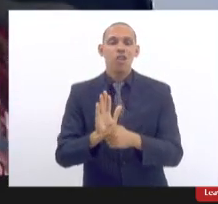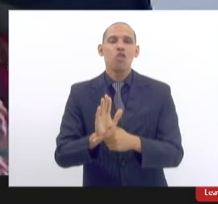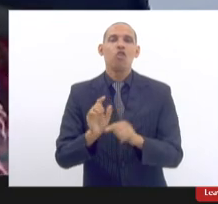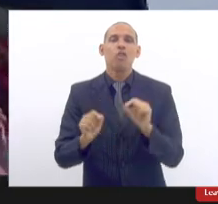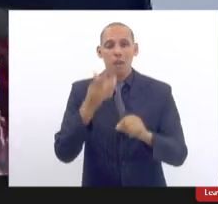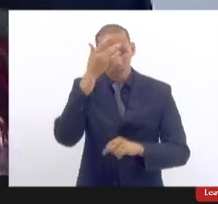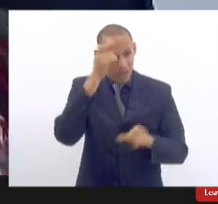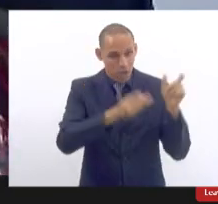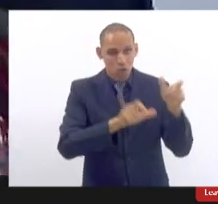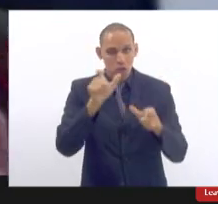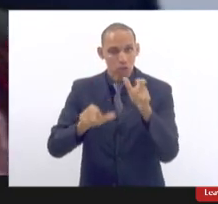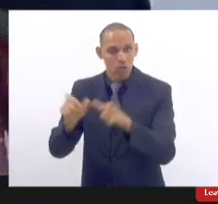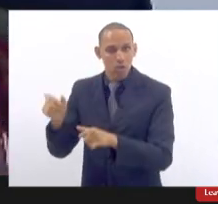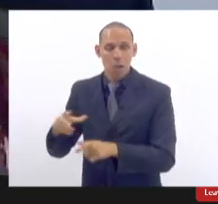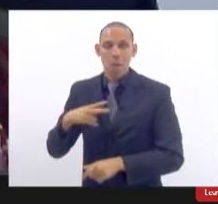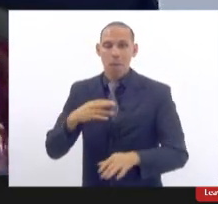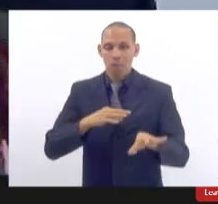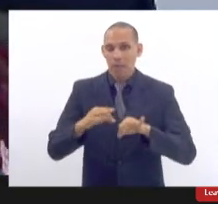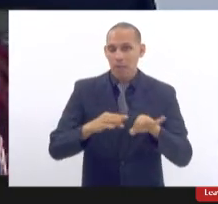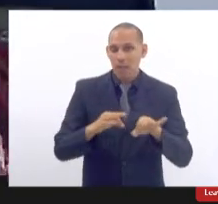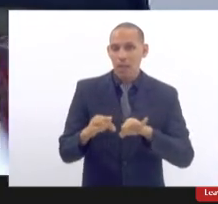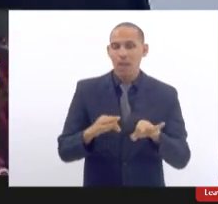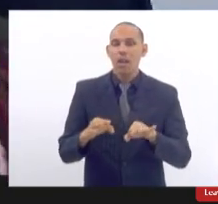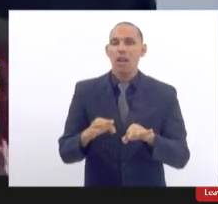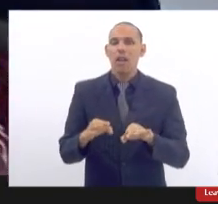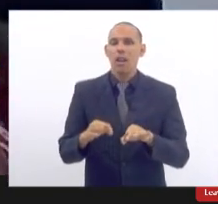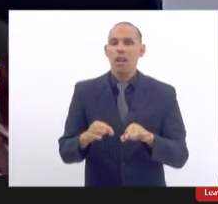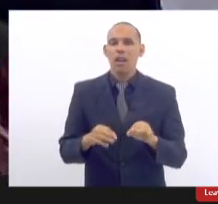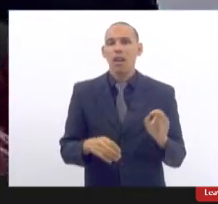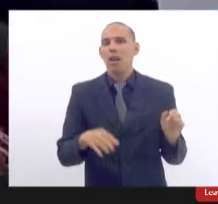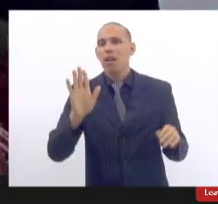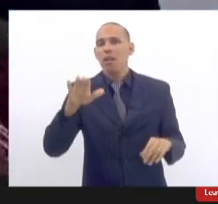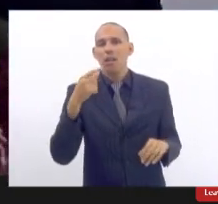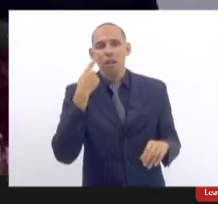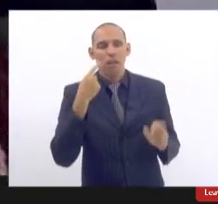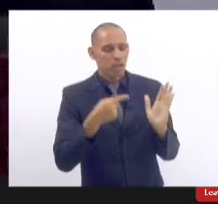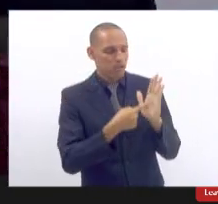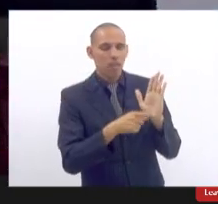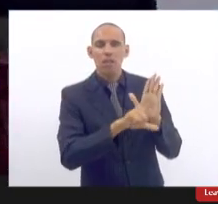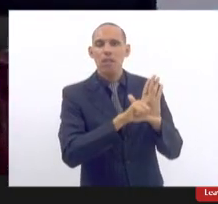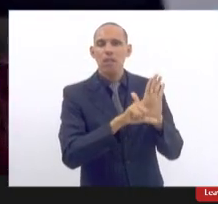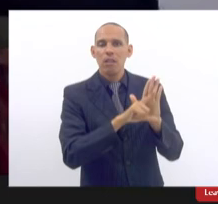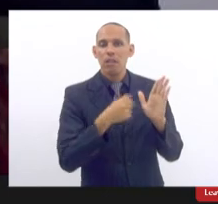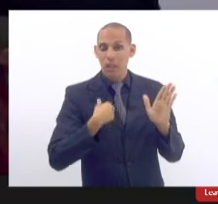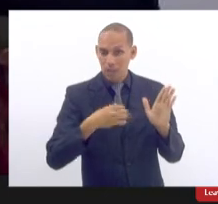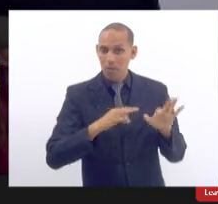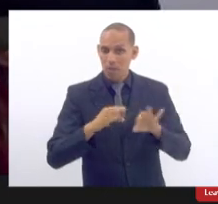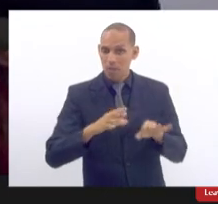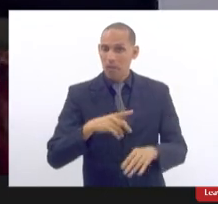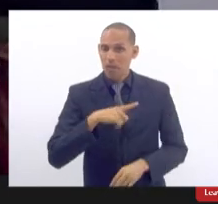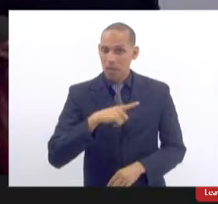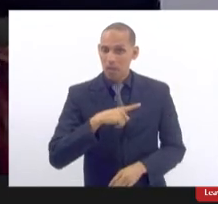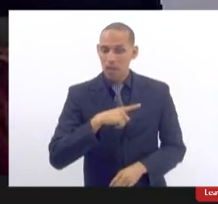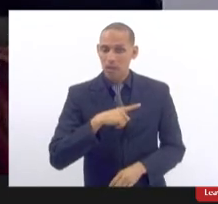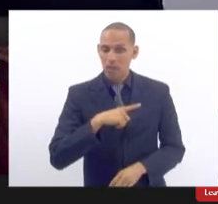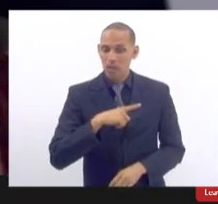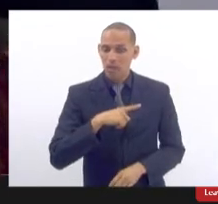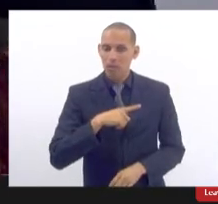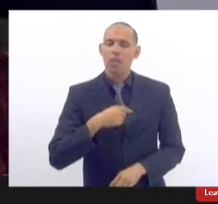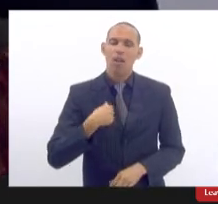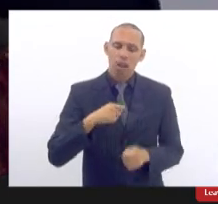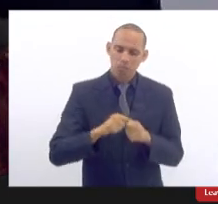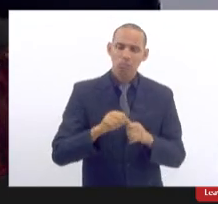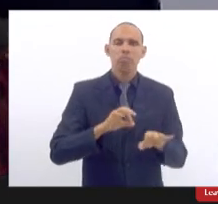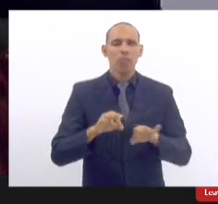pessoas que tem um plano de saúde privada chegar para a lei meu caro eu tenho seu plano de saúde eu fiz